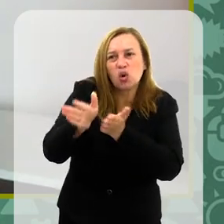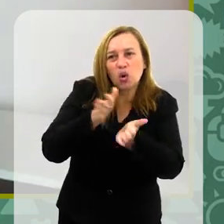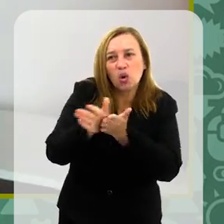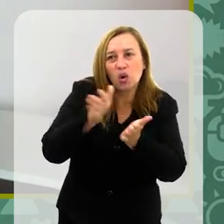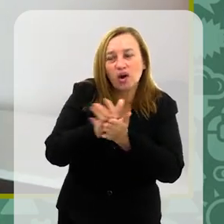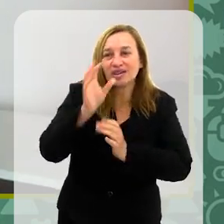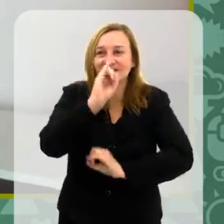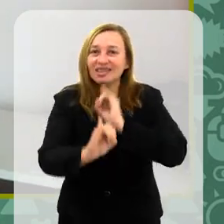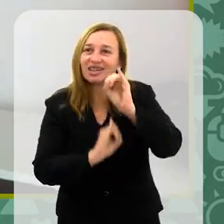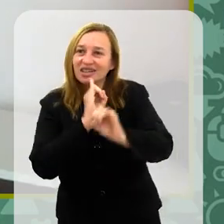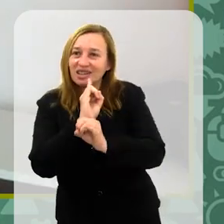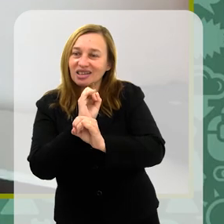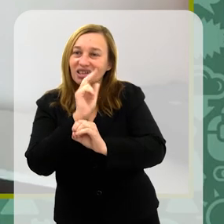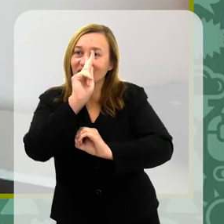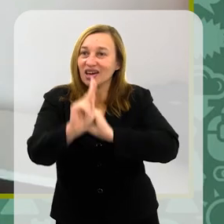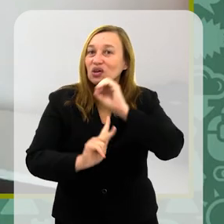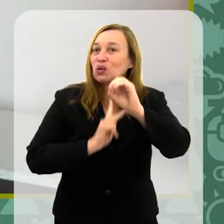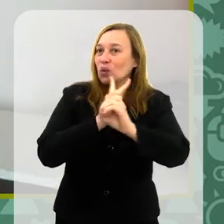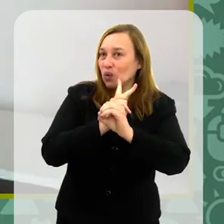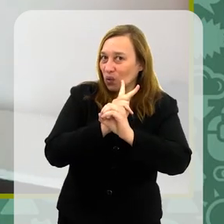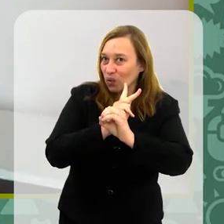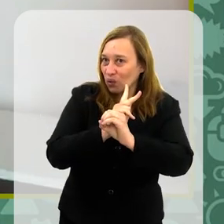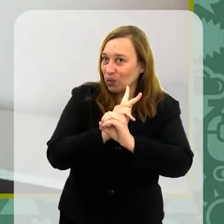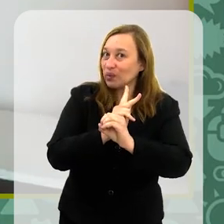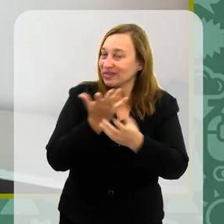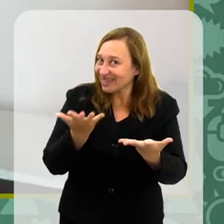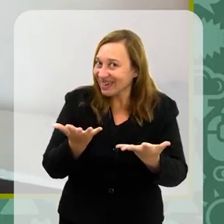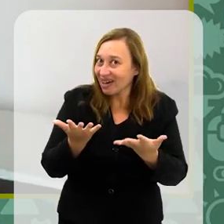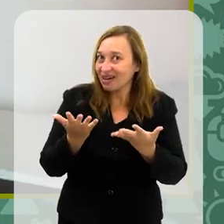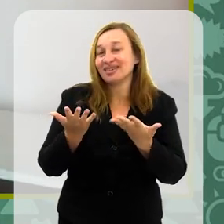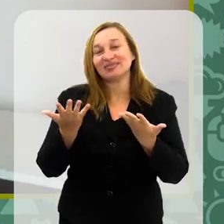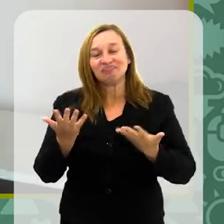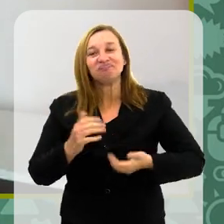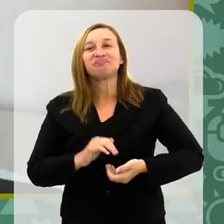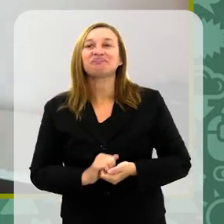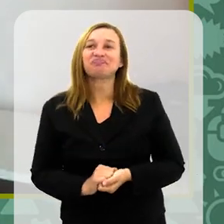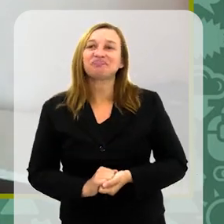internet, ainda na época do Orkut, lá, há muito tempo, estou entregando aqui minha idade.